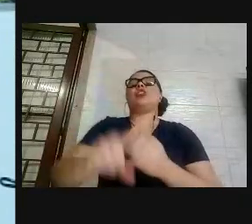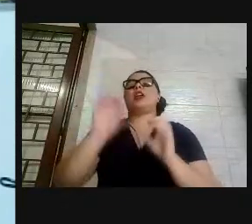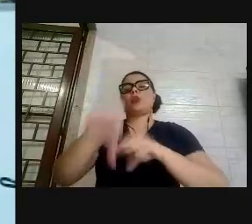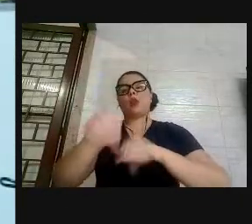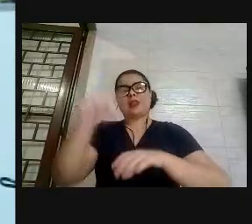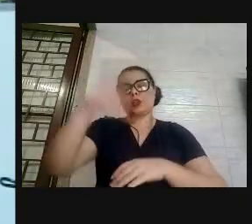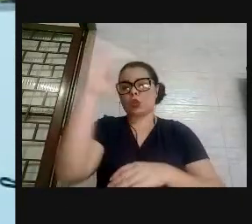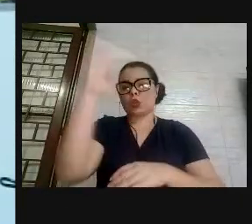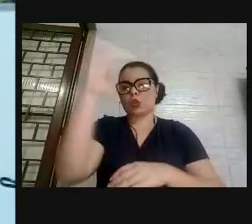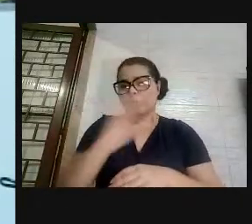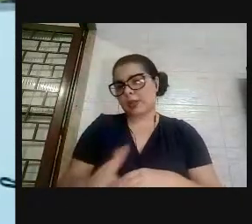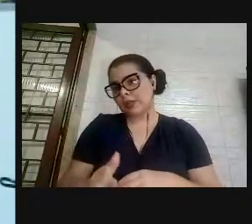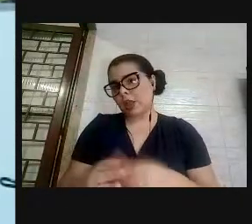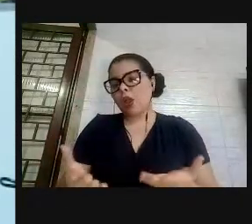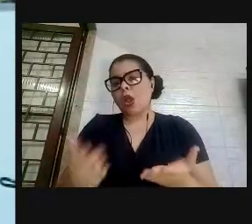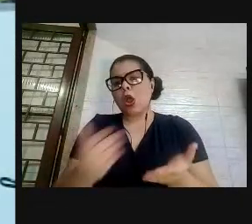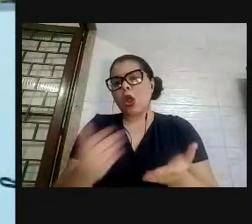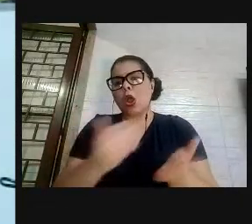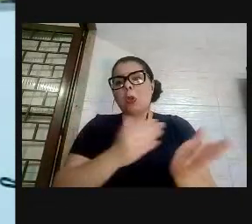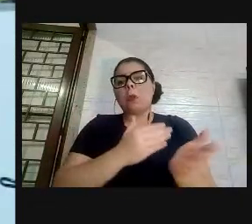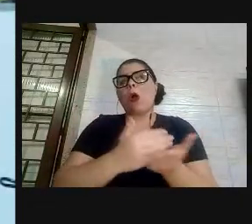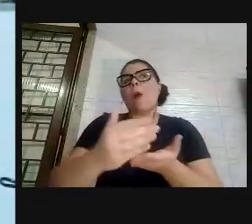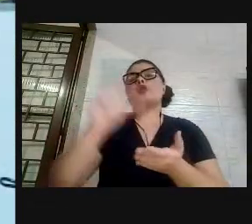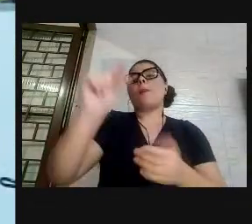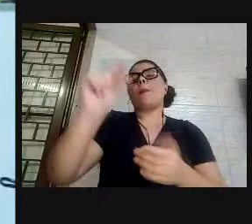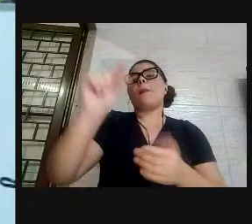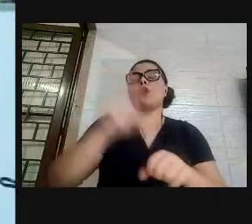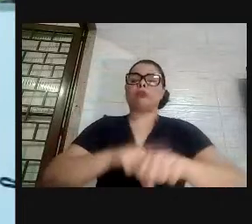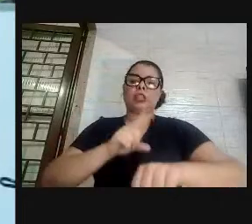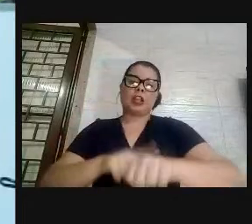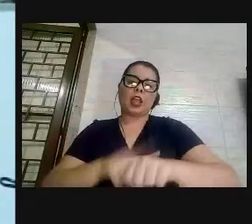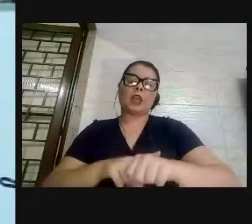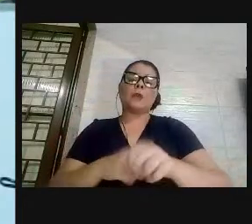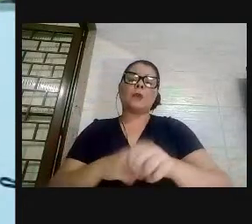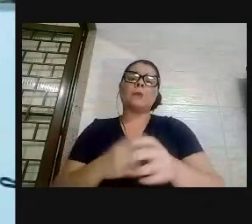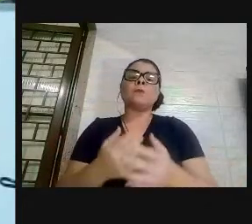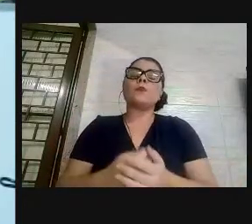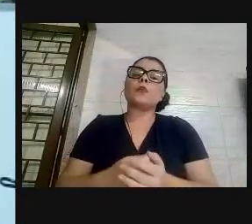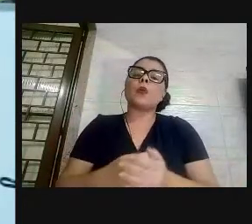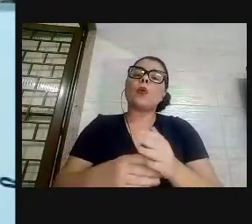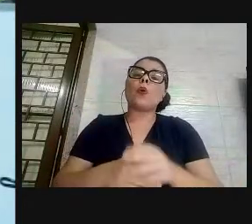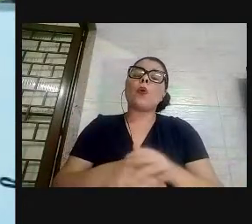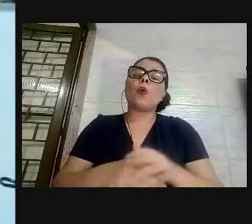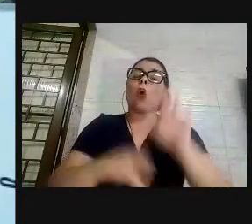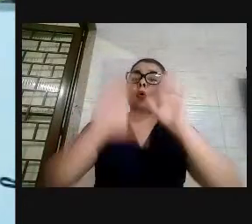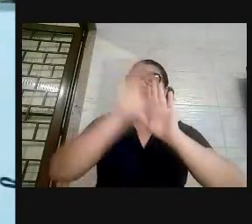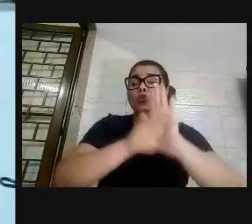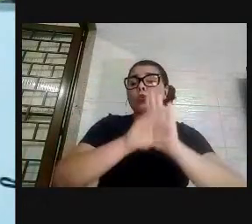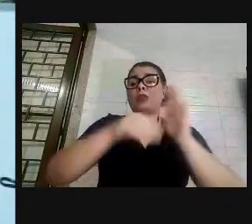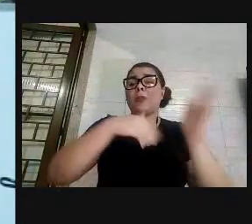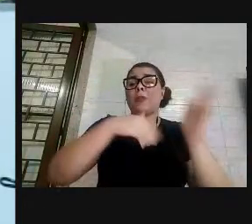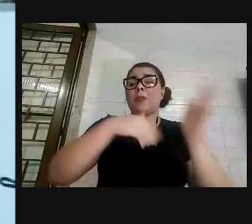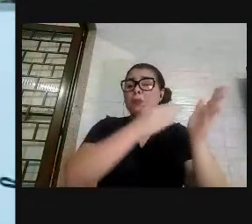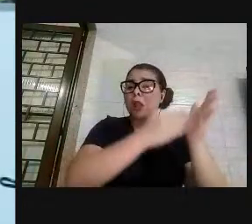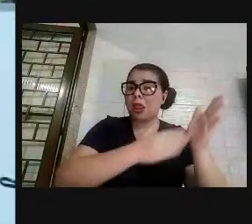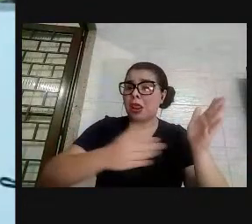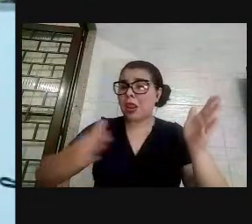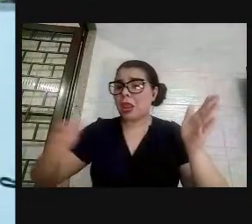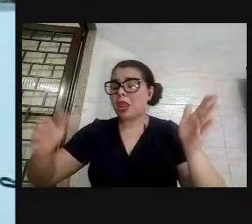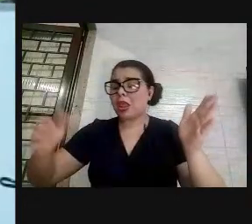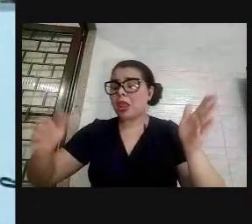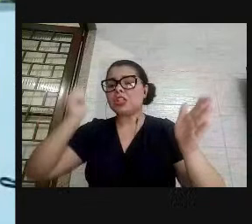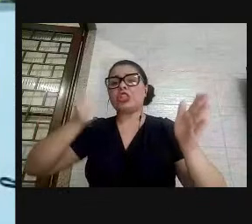Brasil é coisa dos anos 80, de 1988, com a Constituinte, depois de uma longa ditadura de 25 anos,